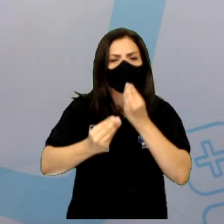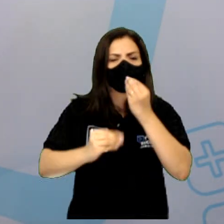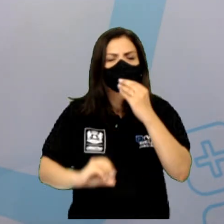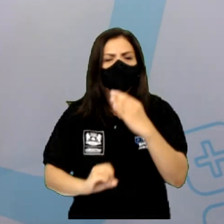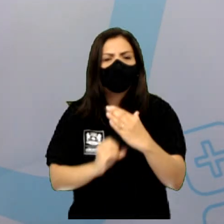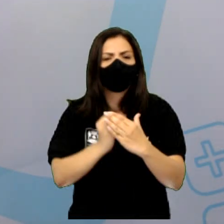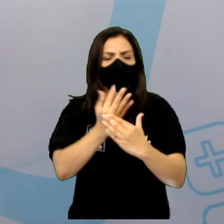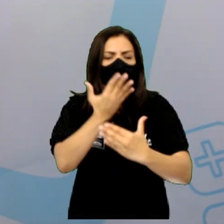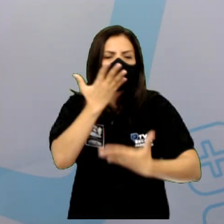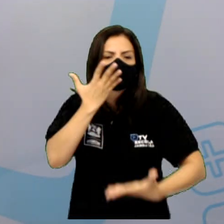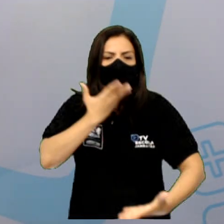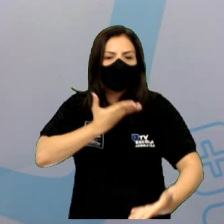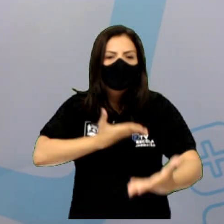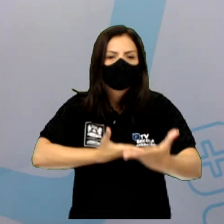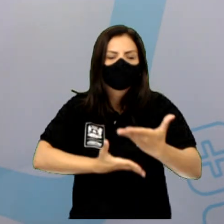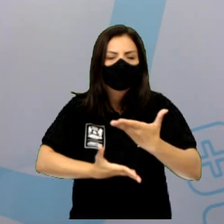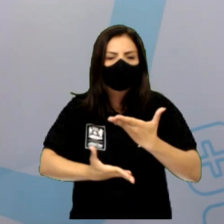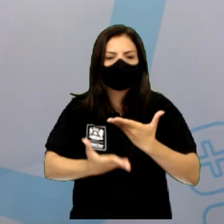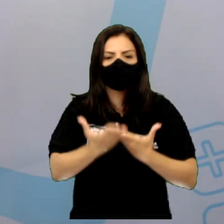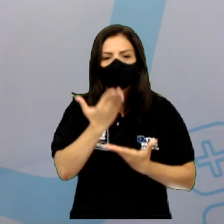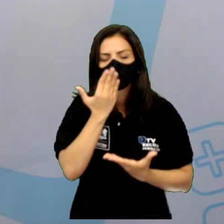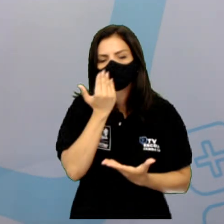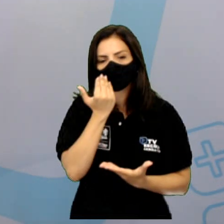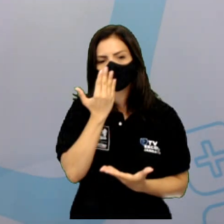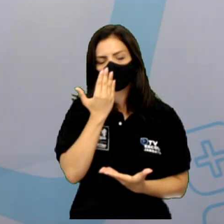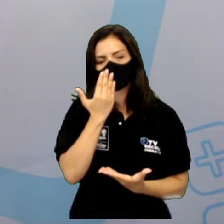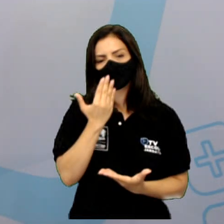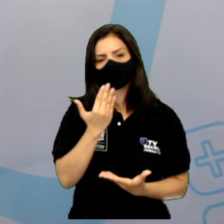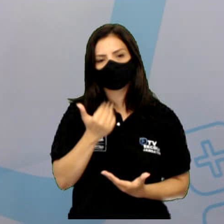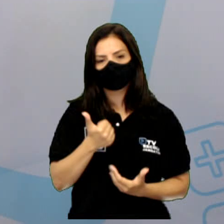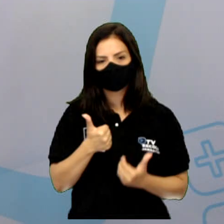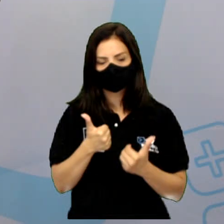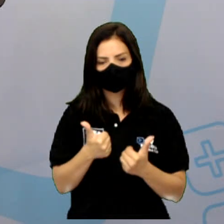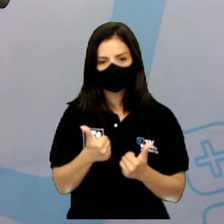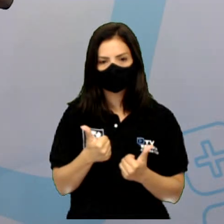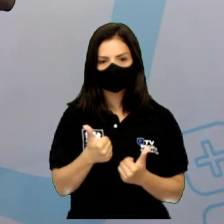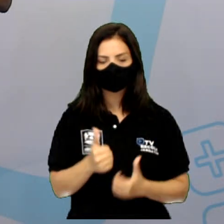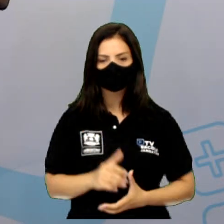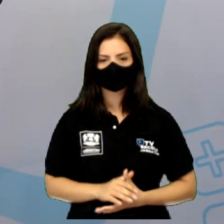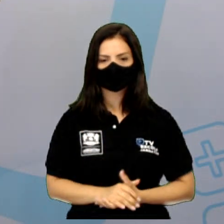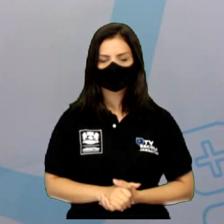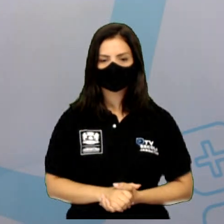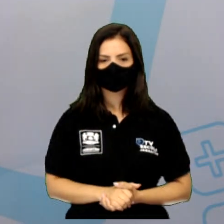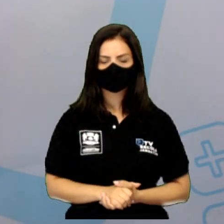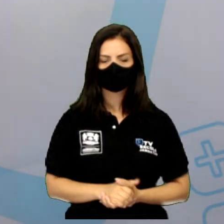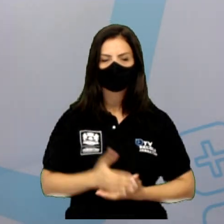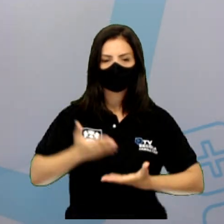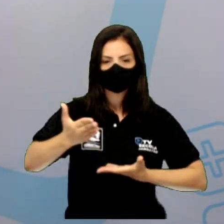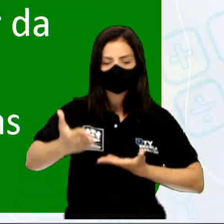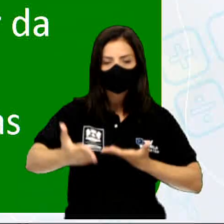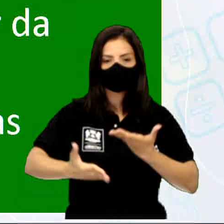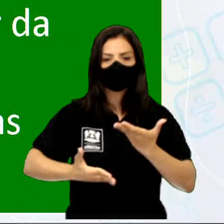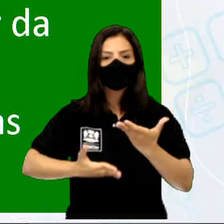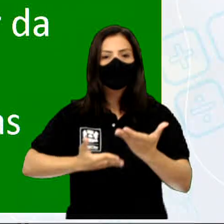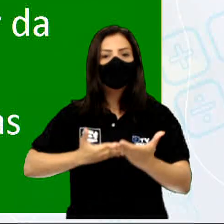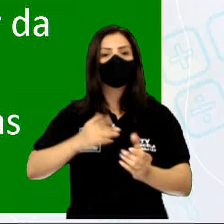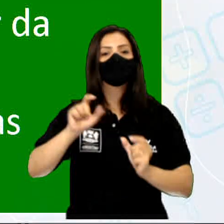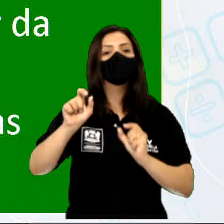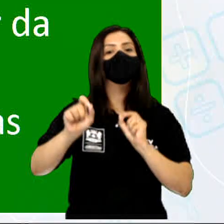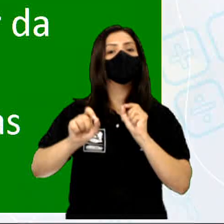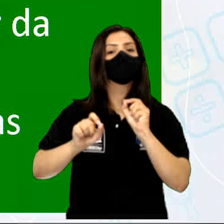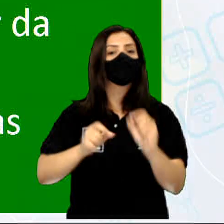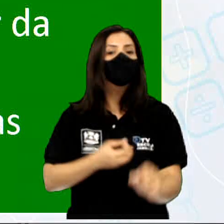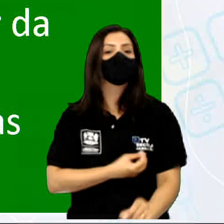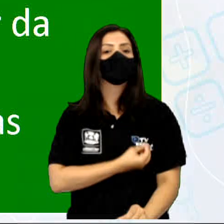relações alimentares. Beleza? Nessas relações, nós temos os seres